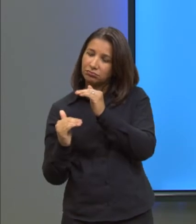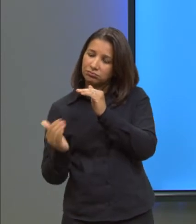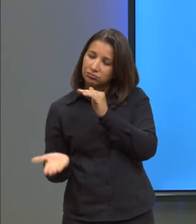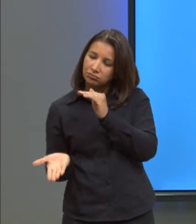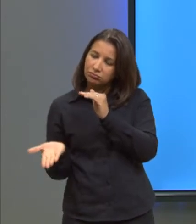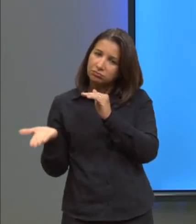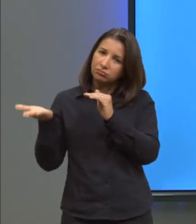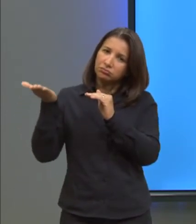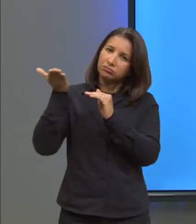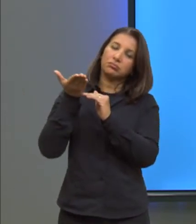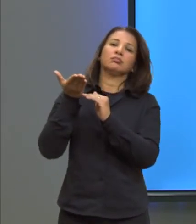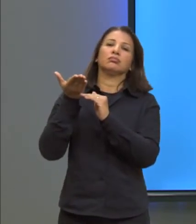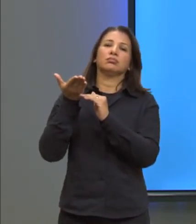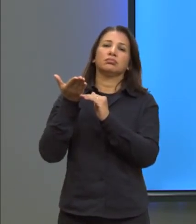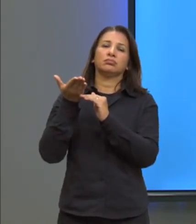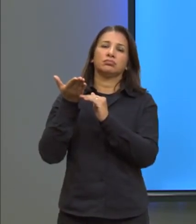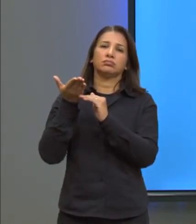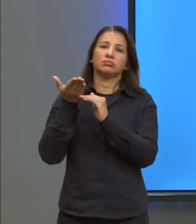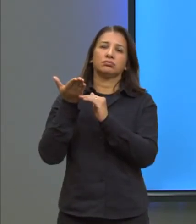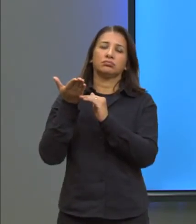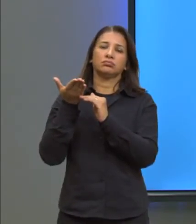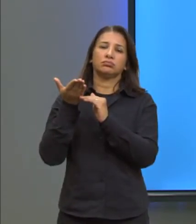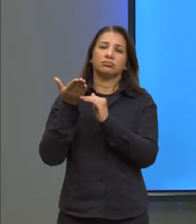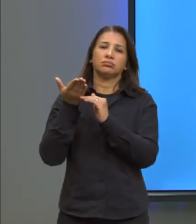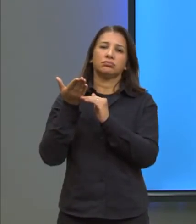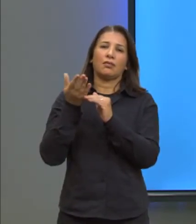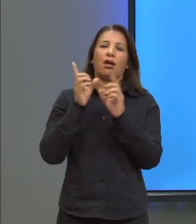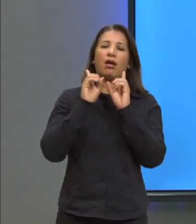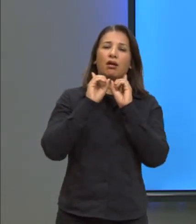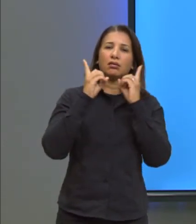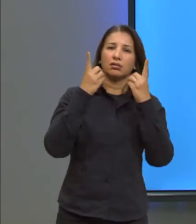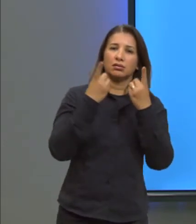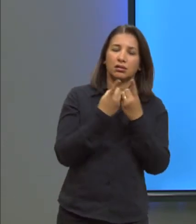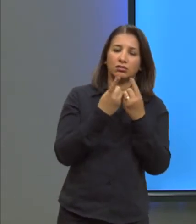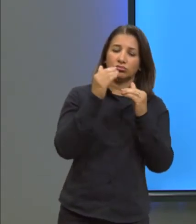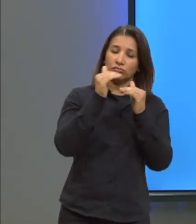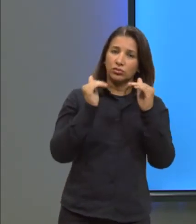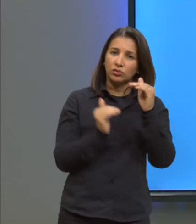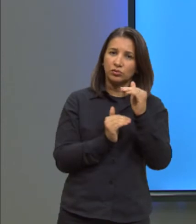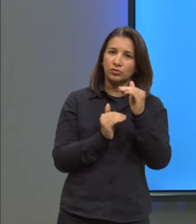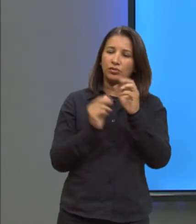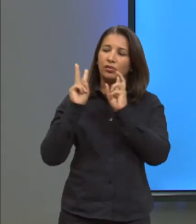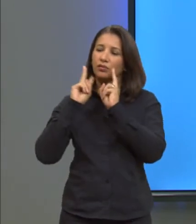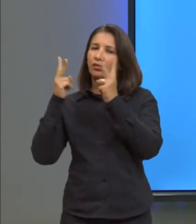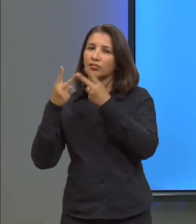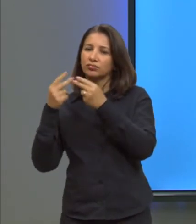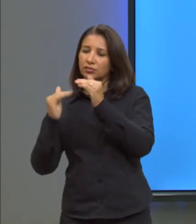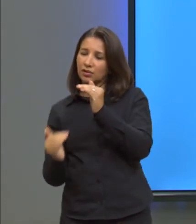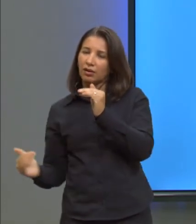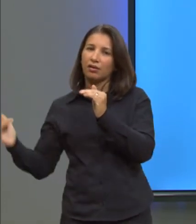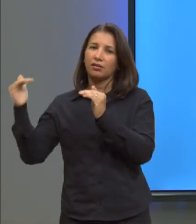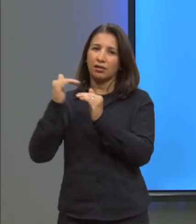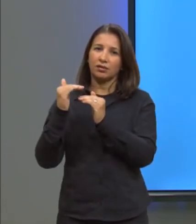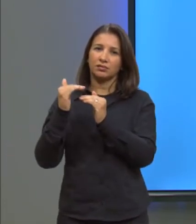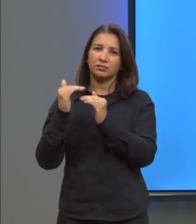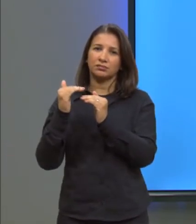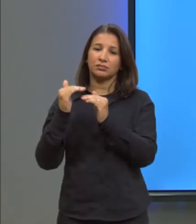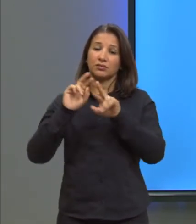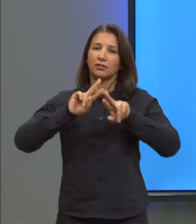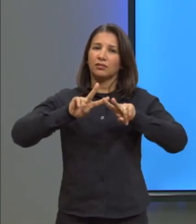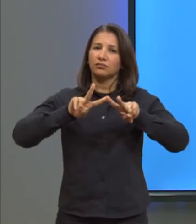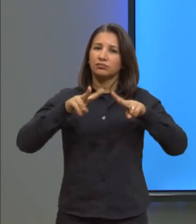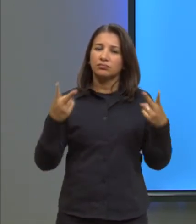certo? O volume, a densidade diminuiu, o volume aumentou. Lembra que densidade e volume são inversamente